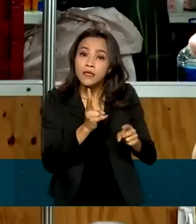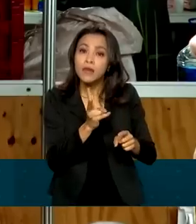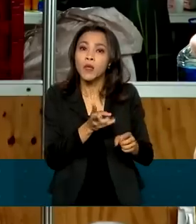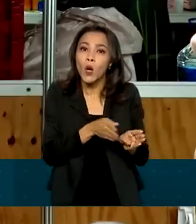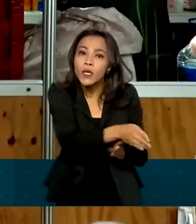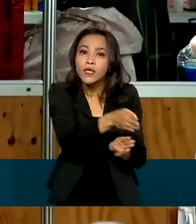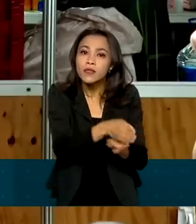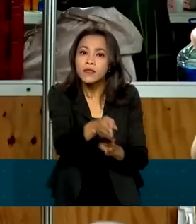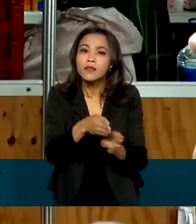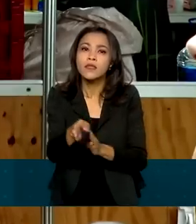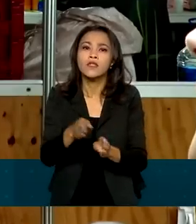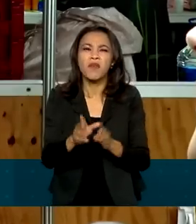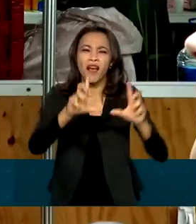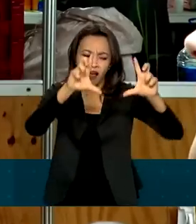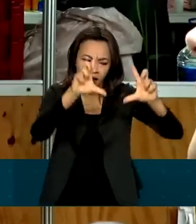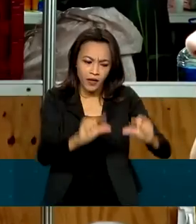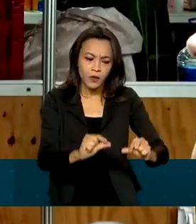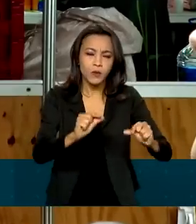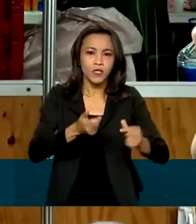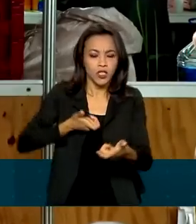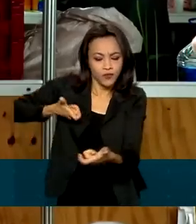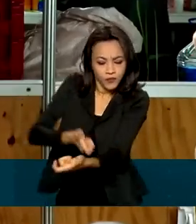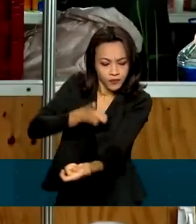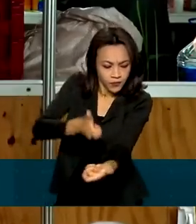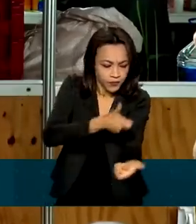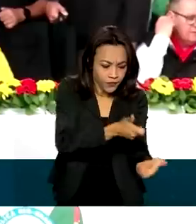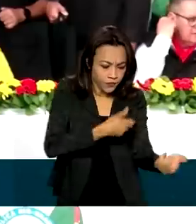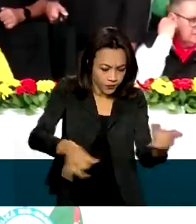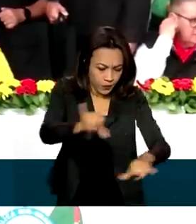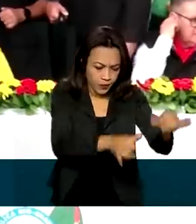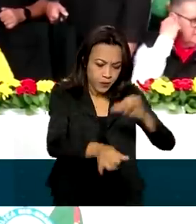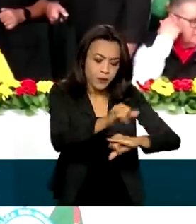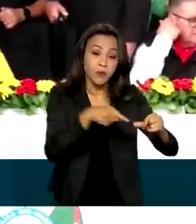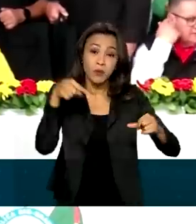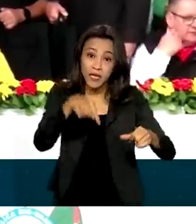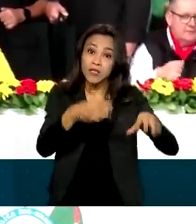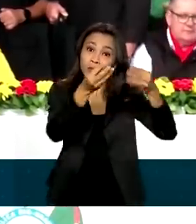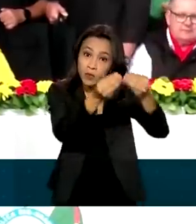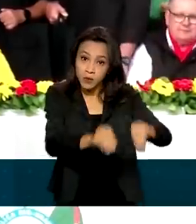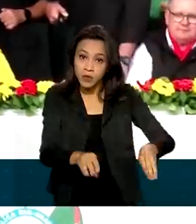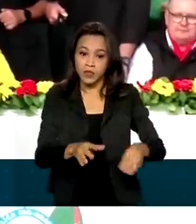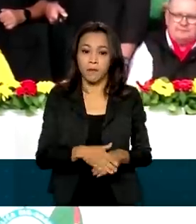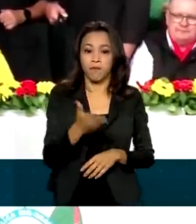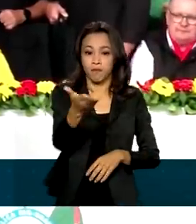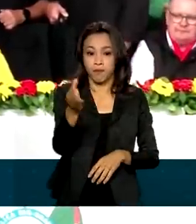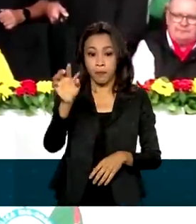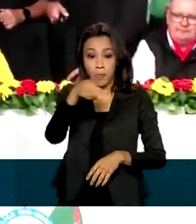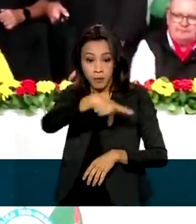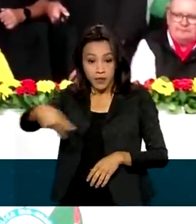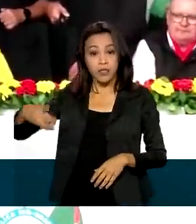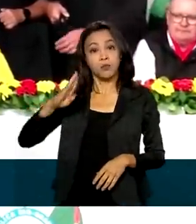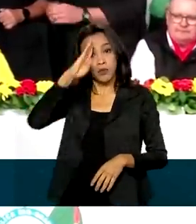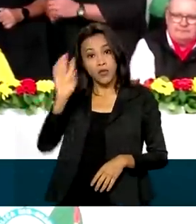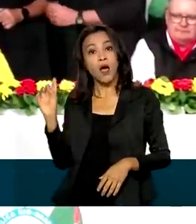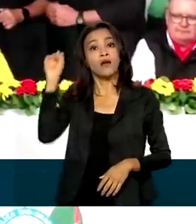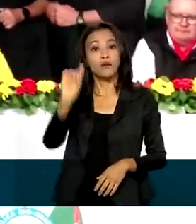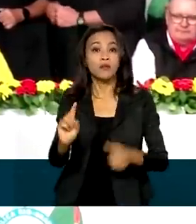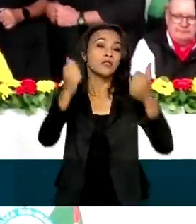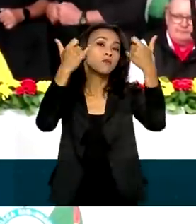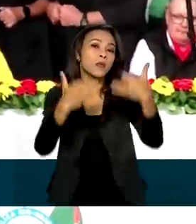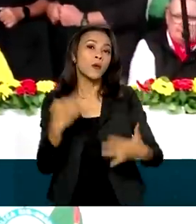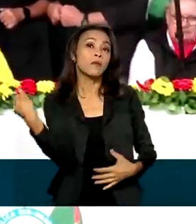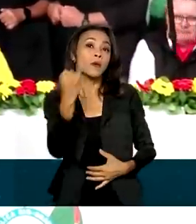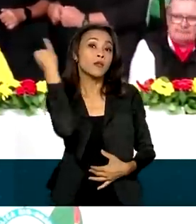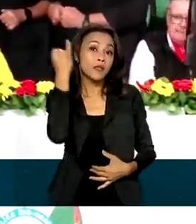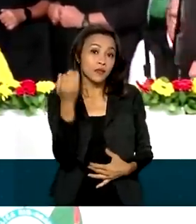o uso de defensivo agrotóxico, porque prejudica muitas abelhas. O presidente Jair Bolsonaro destacou a importância da agropecuária para o